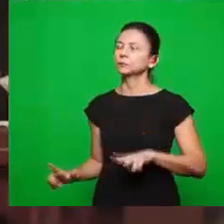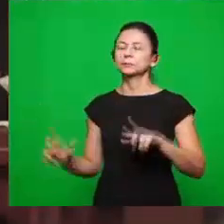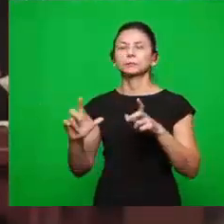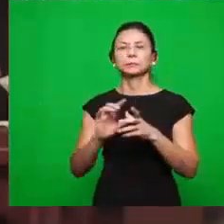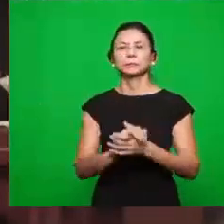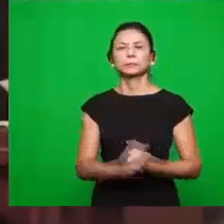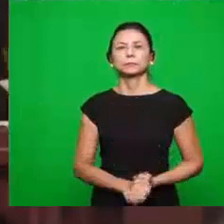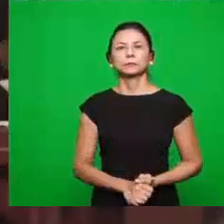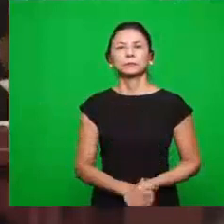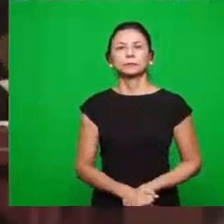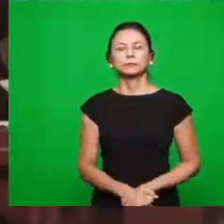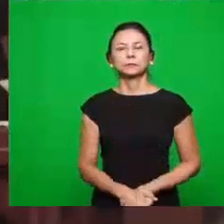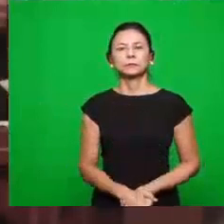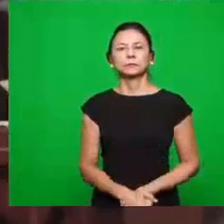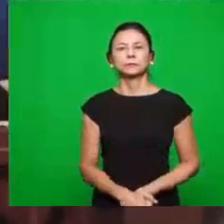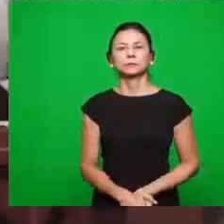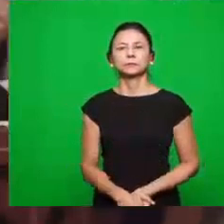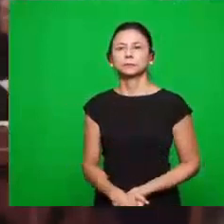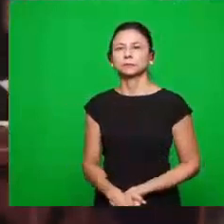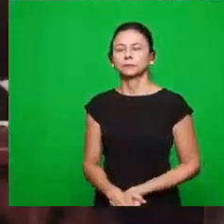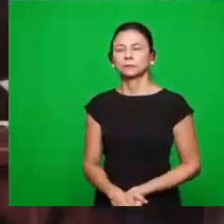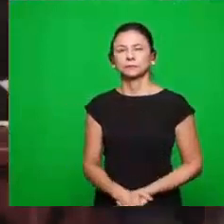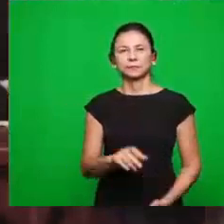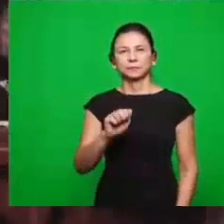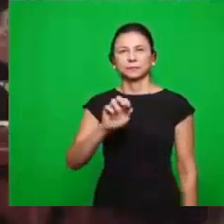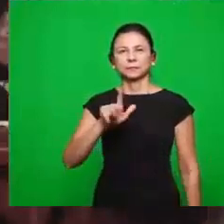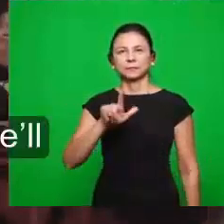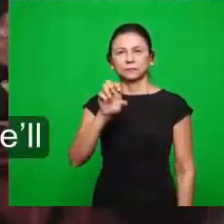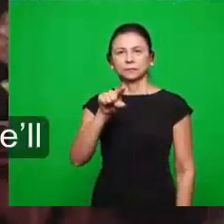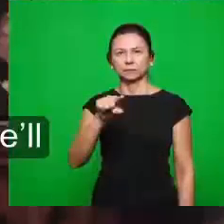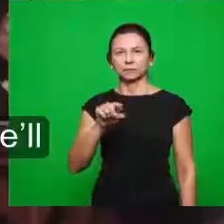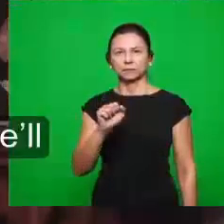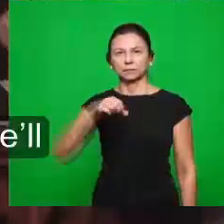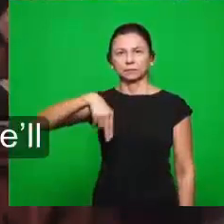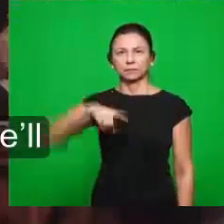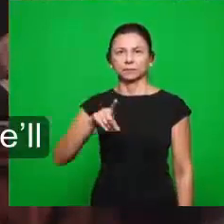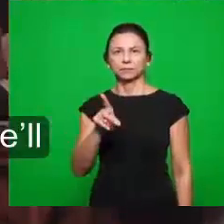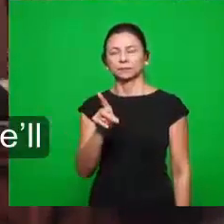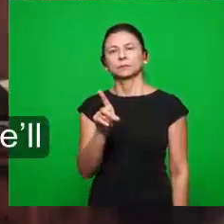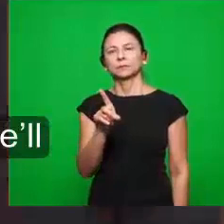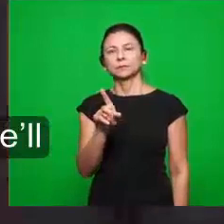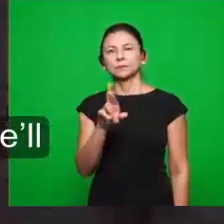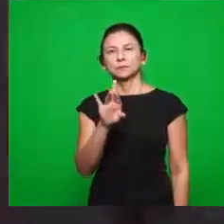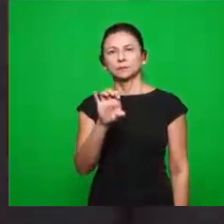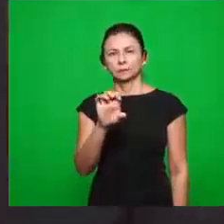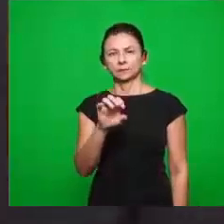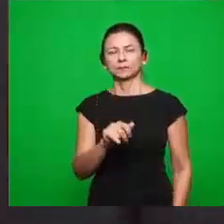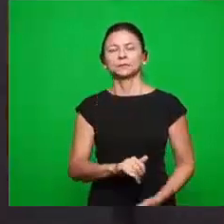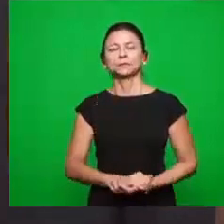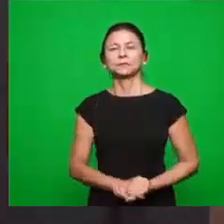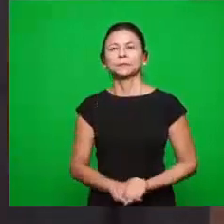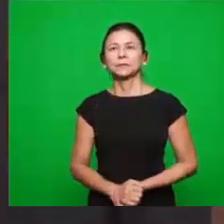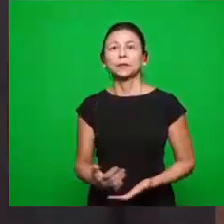Alexandre Brasil. Irmãos, nessa manhã, a pergunta que nós vamos